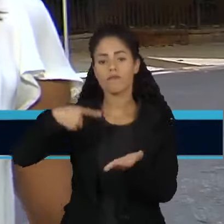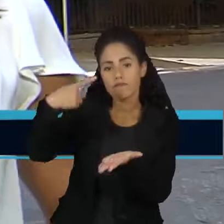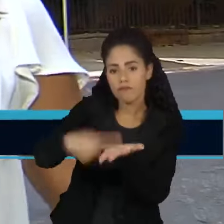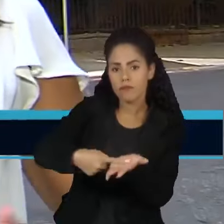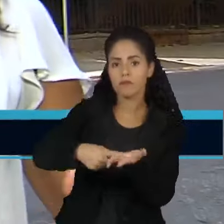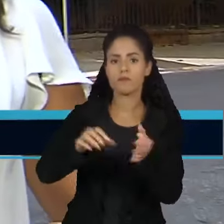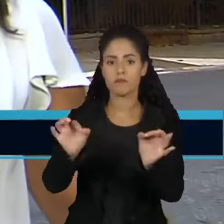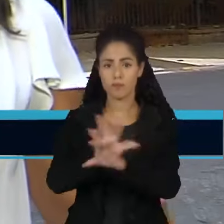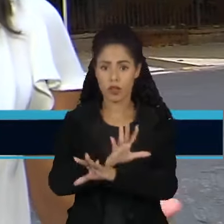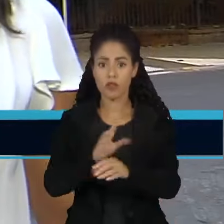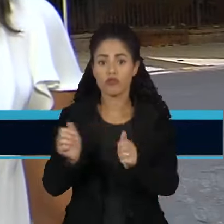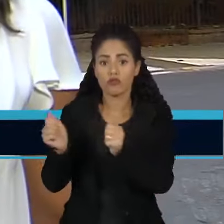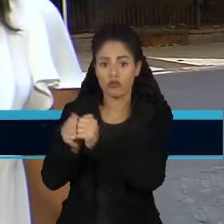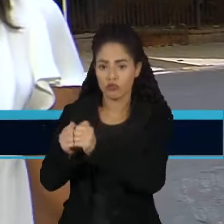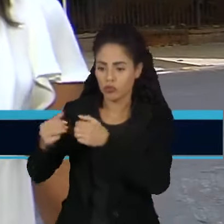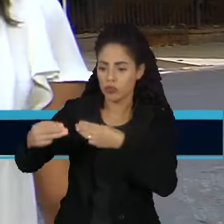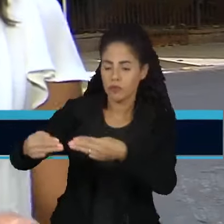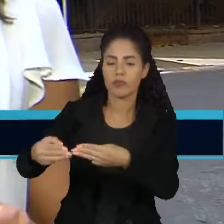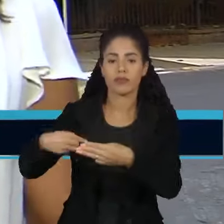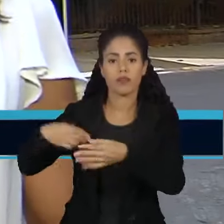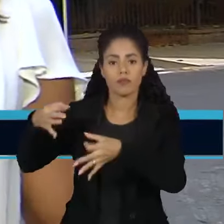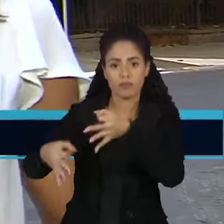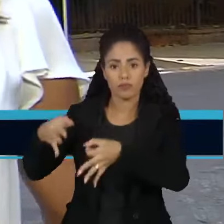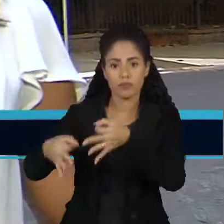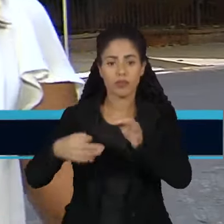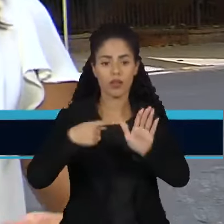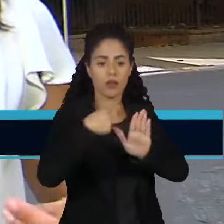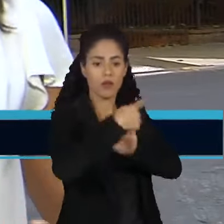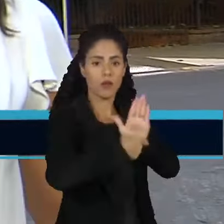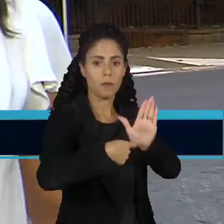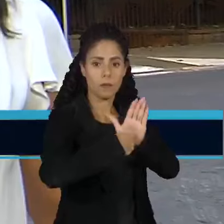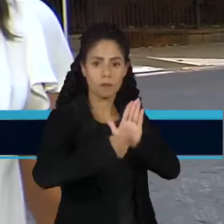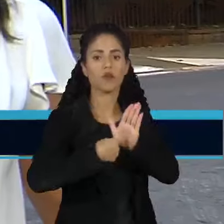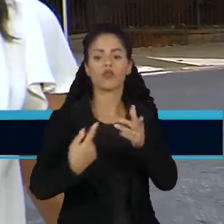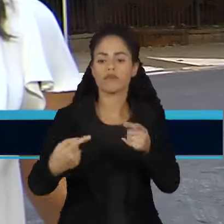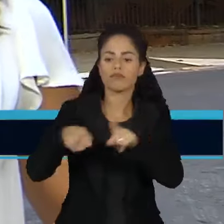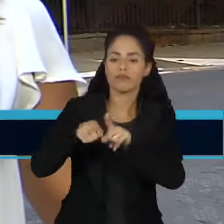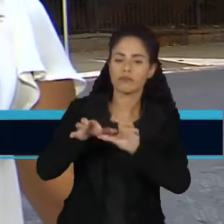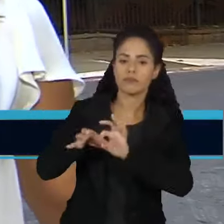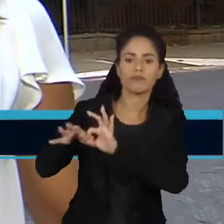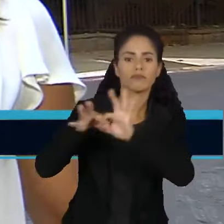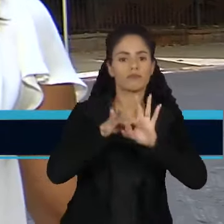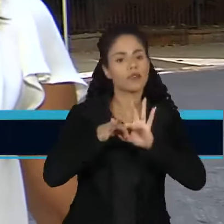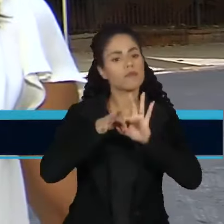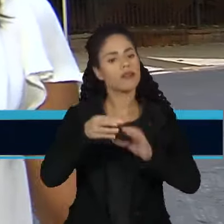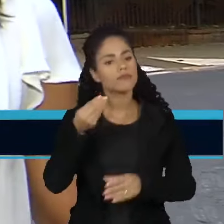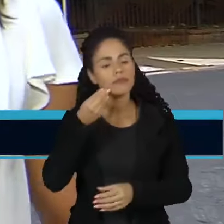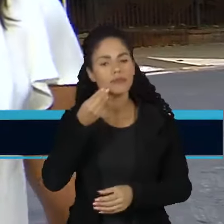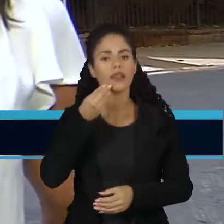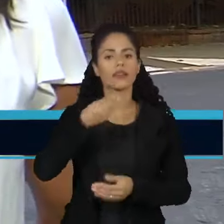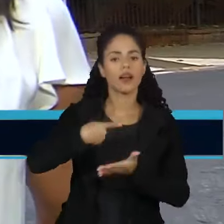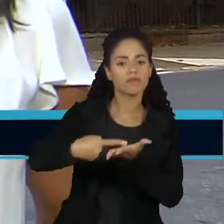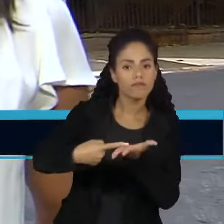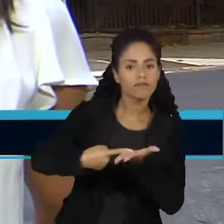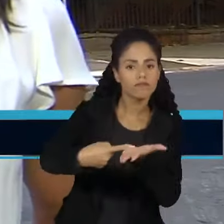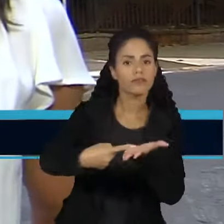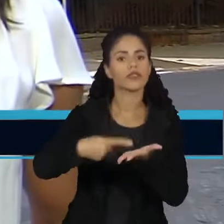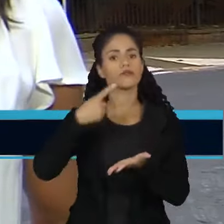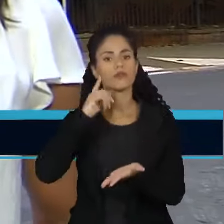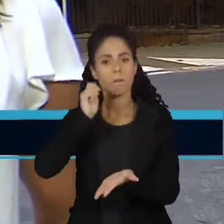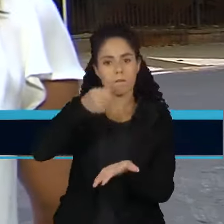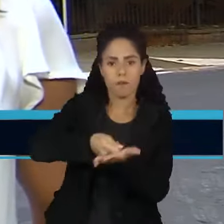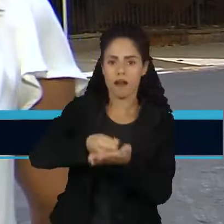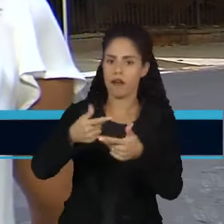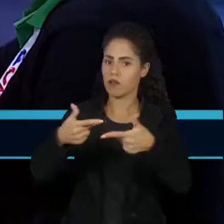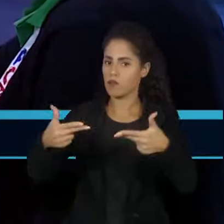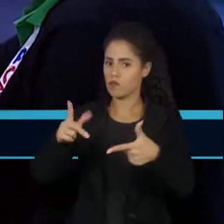cooperação com o Ministério da Justiça, os PROCONs foram incluídos como novos espaços para essas negociações